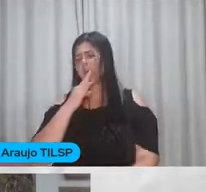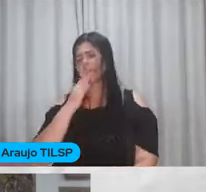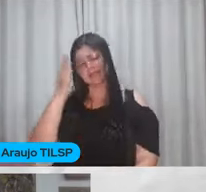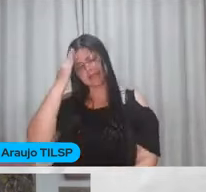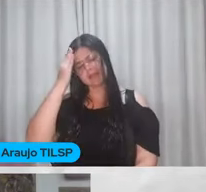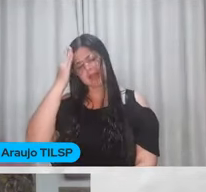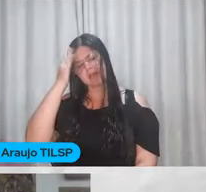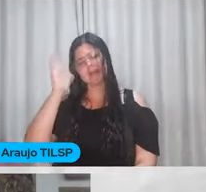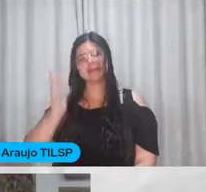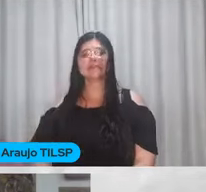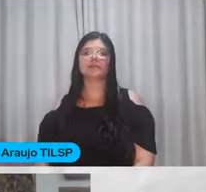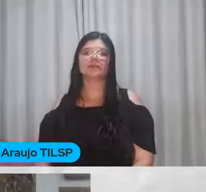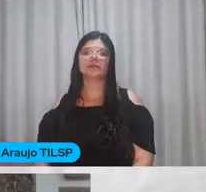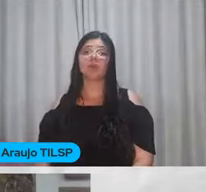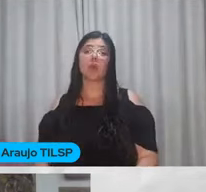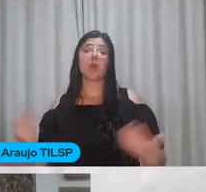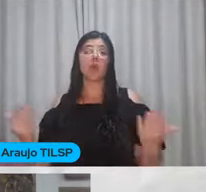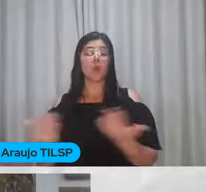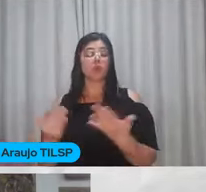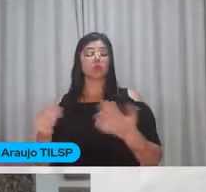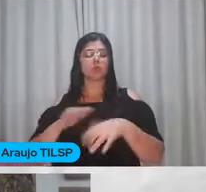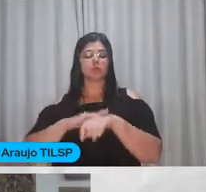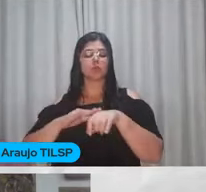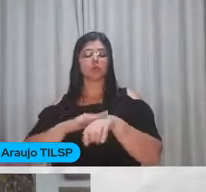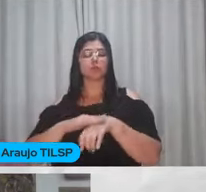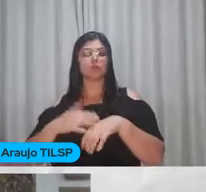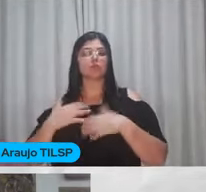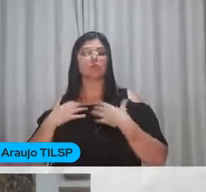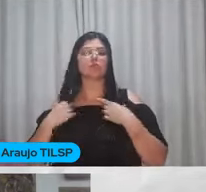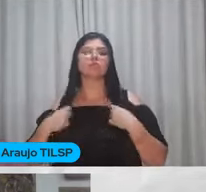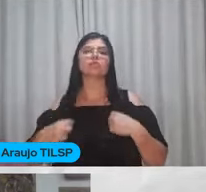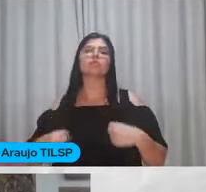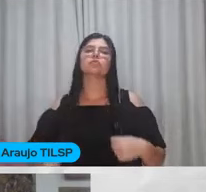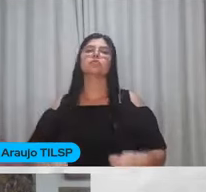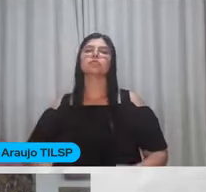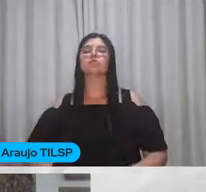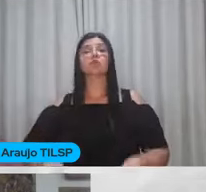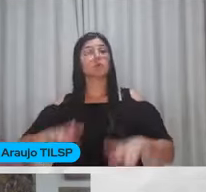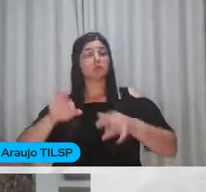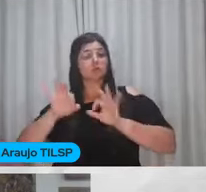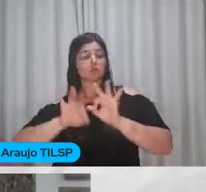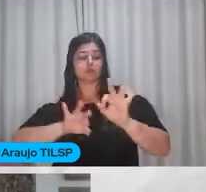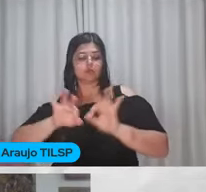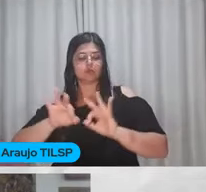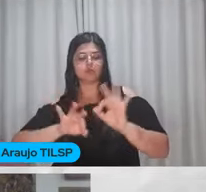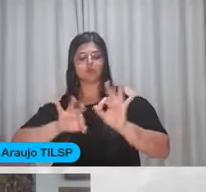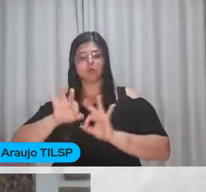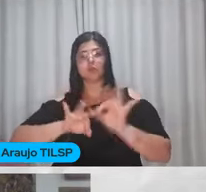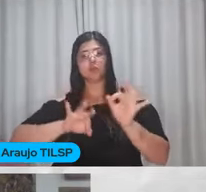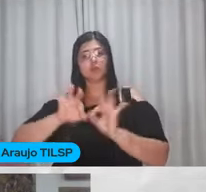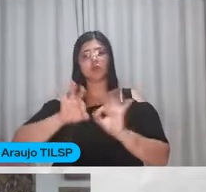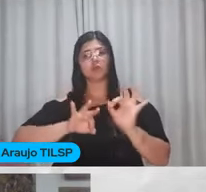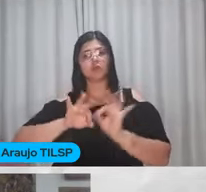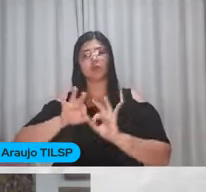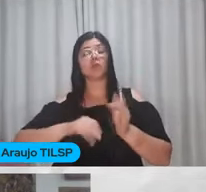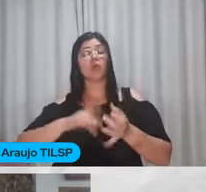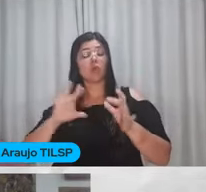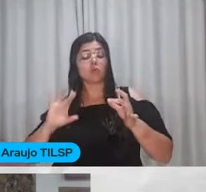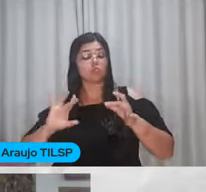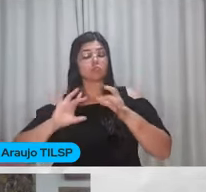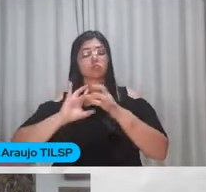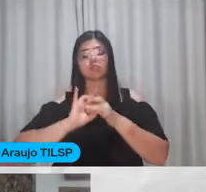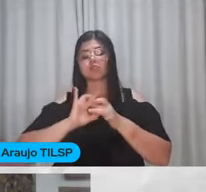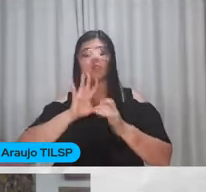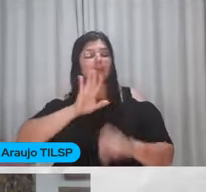disso E hoje nós vamos conversar Sobre esses projetos E esses projetos Que conectam